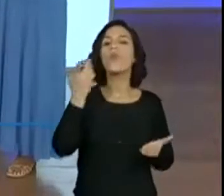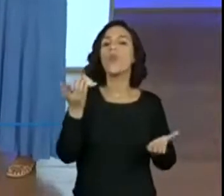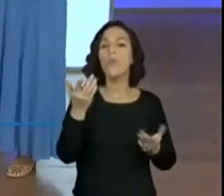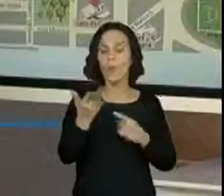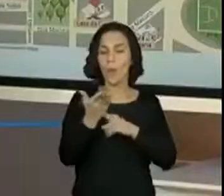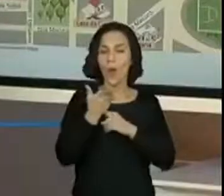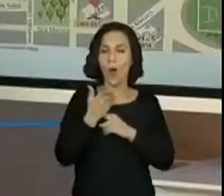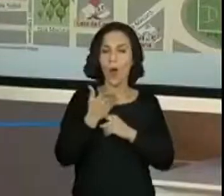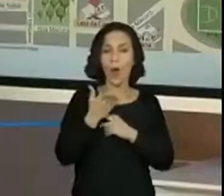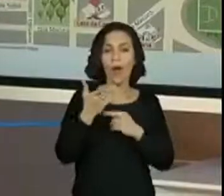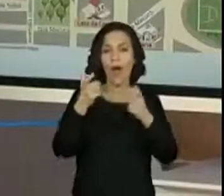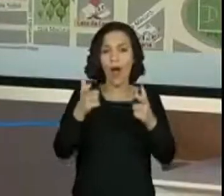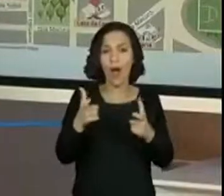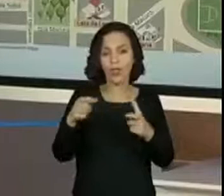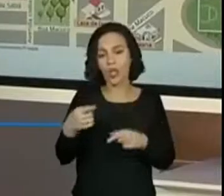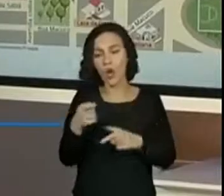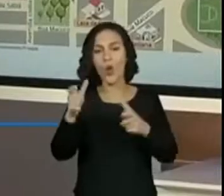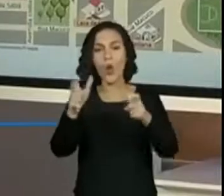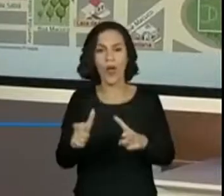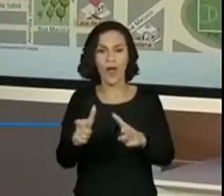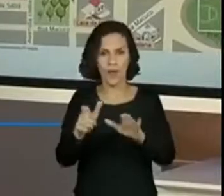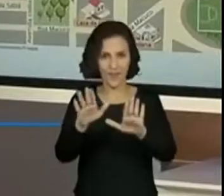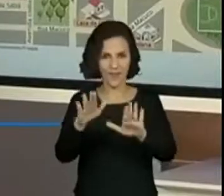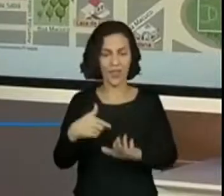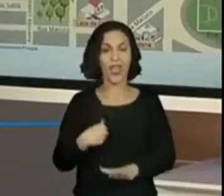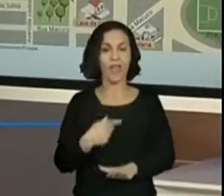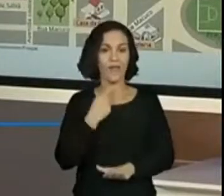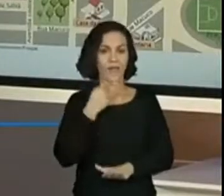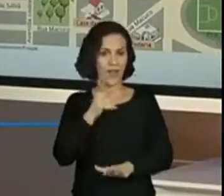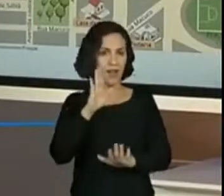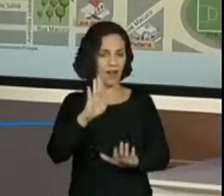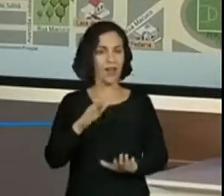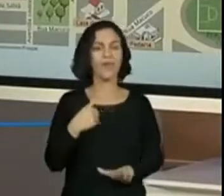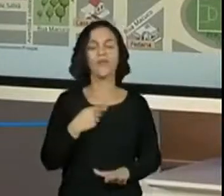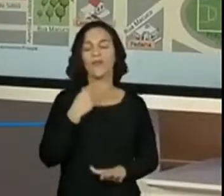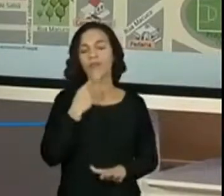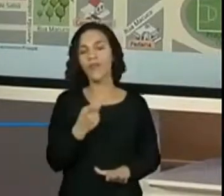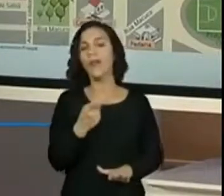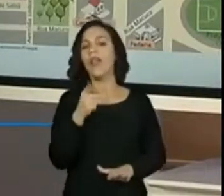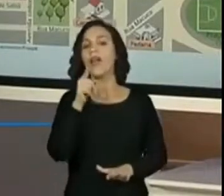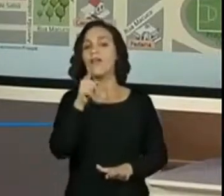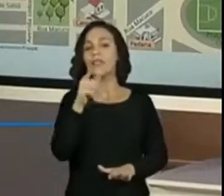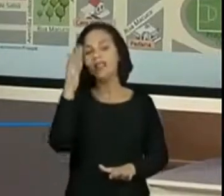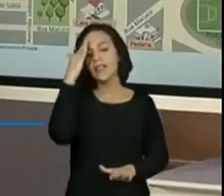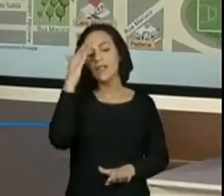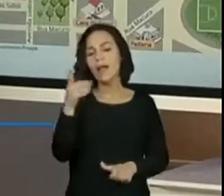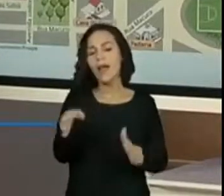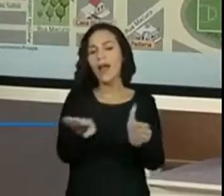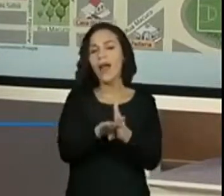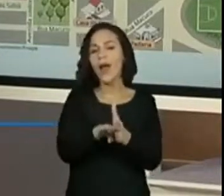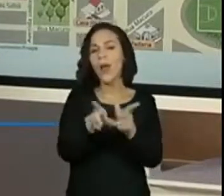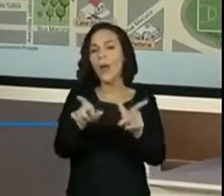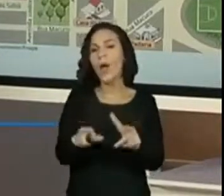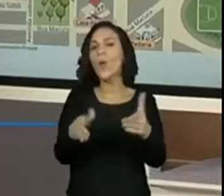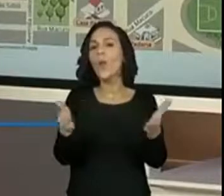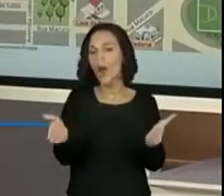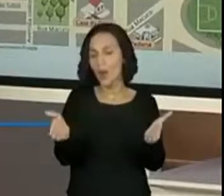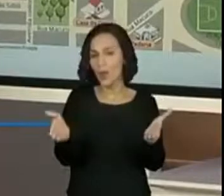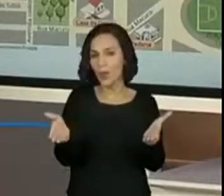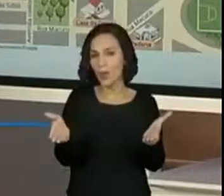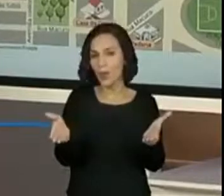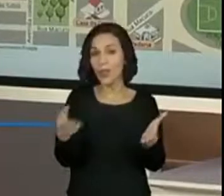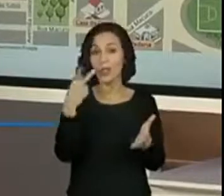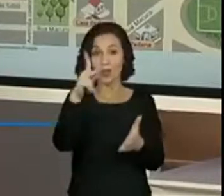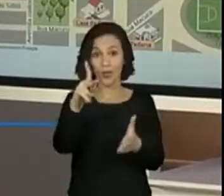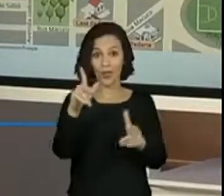aonde a Carol vai chegar, tá bom? Então, eu vou dizer as coordenadas aqui, vocês vão apontar no mapa